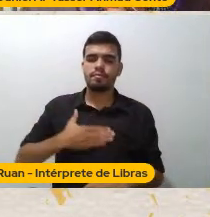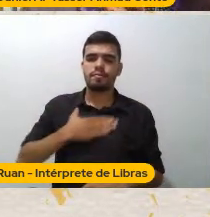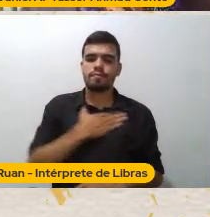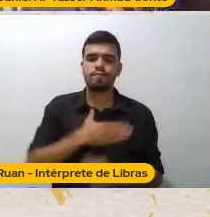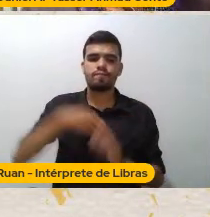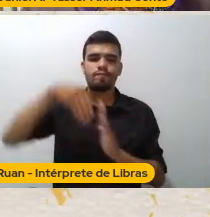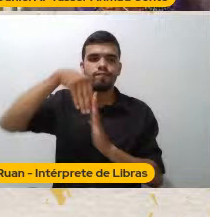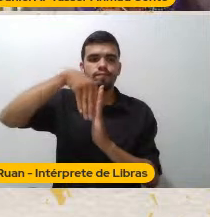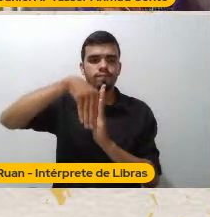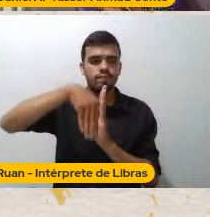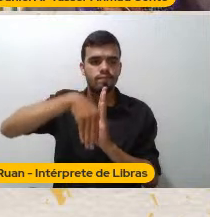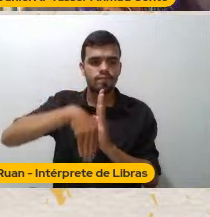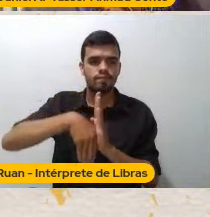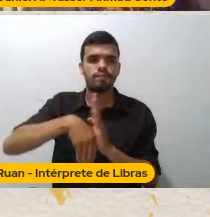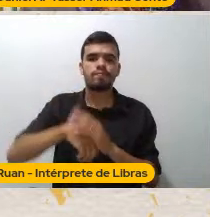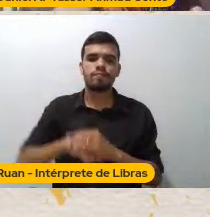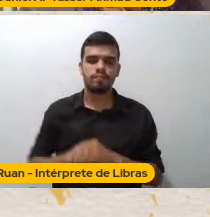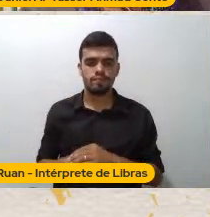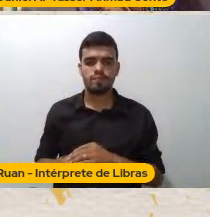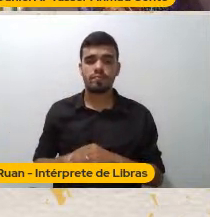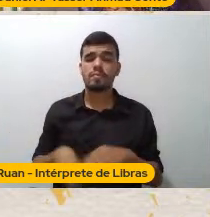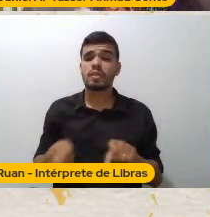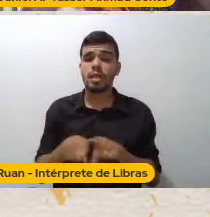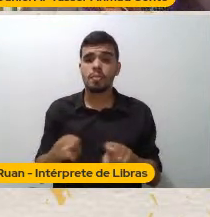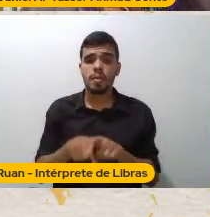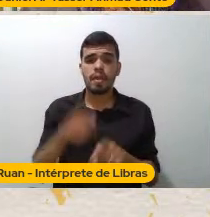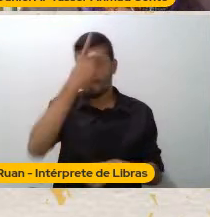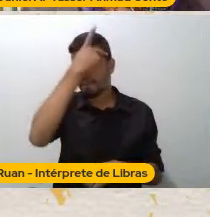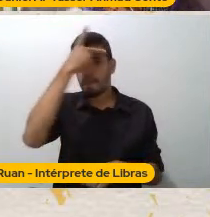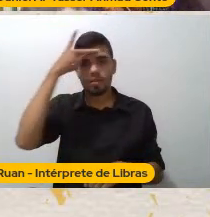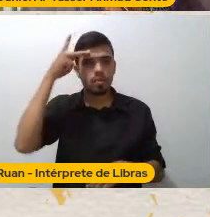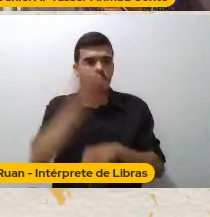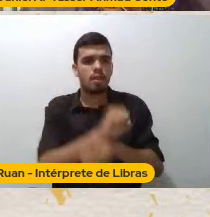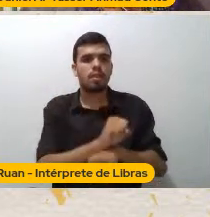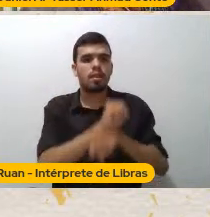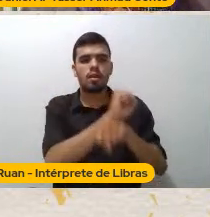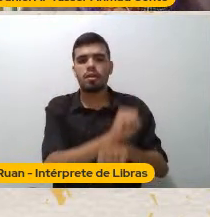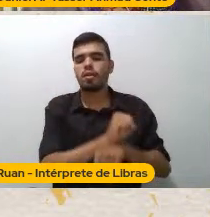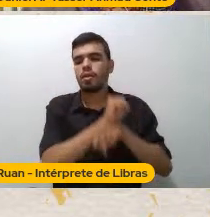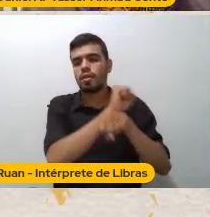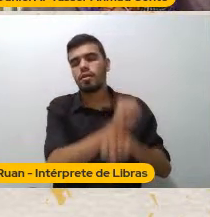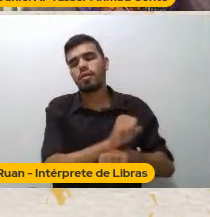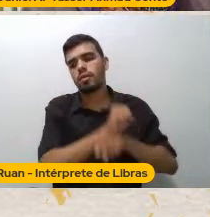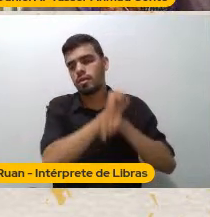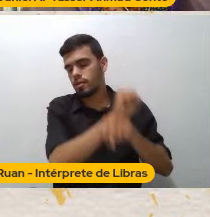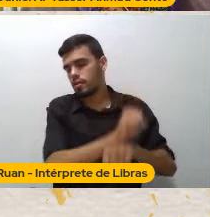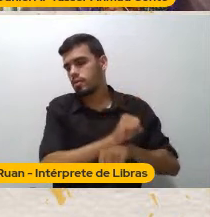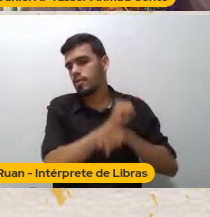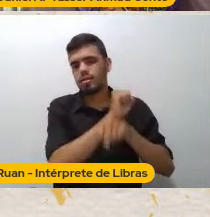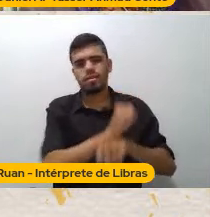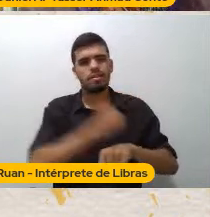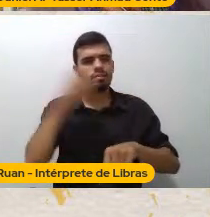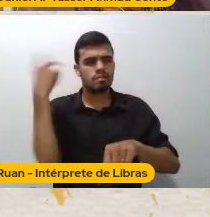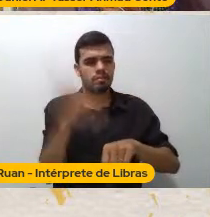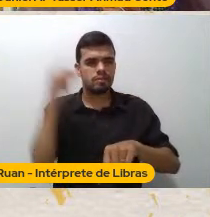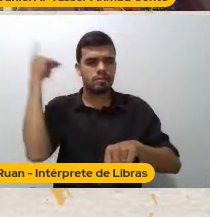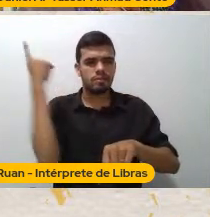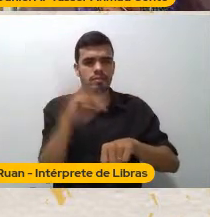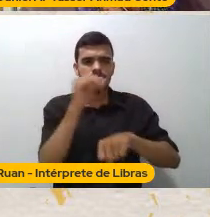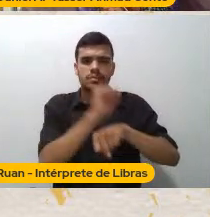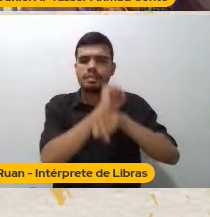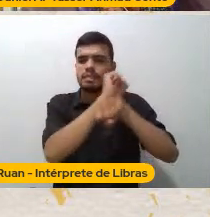As pessoas escravizadas O excesso O excesso De violência O